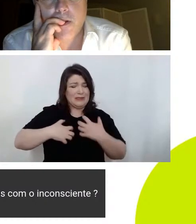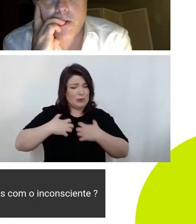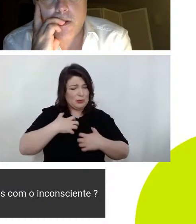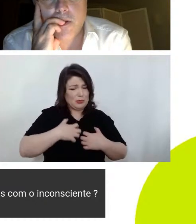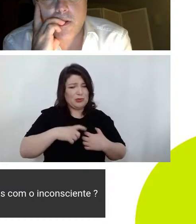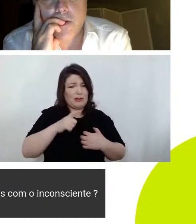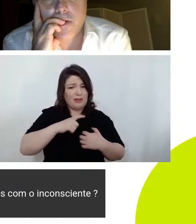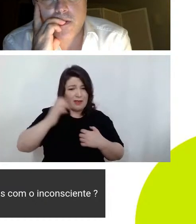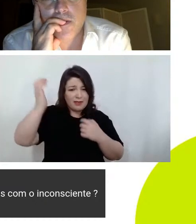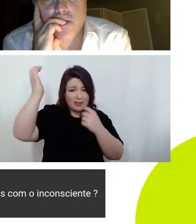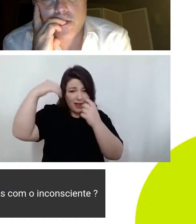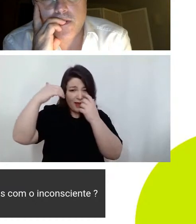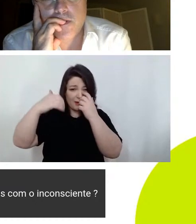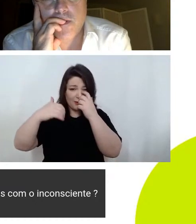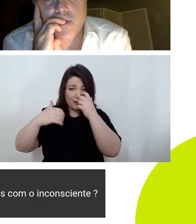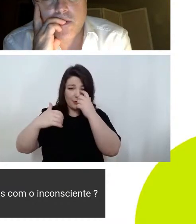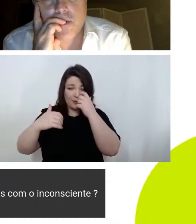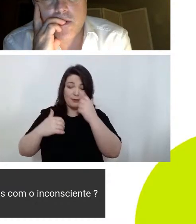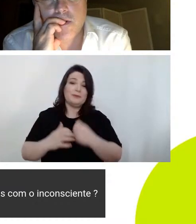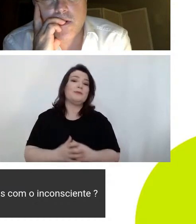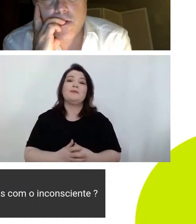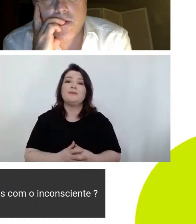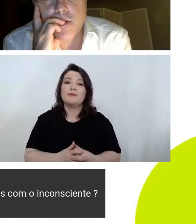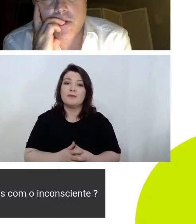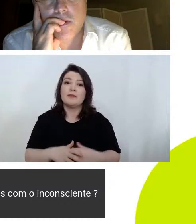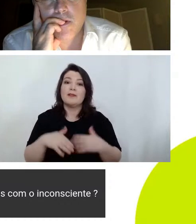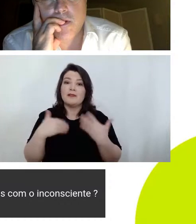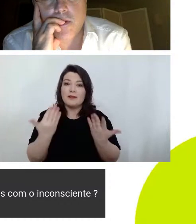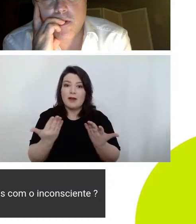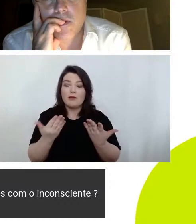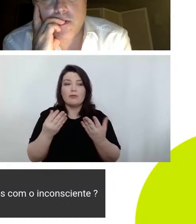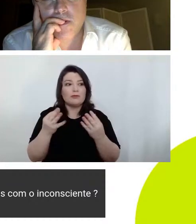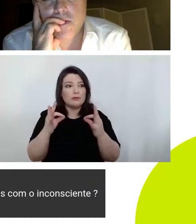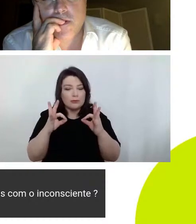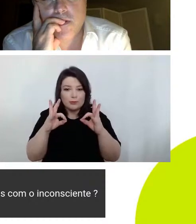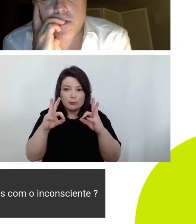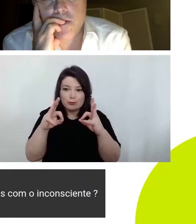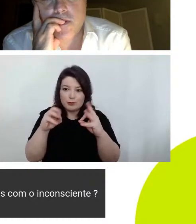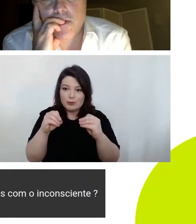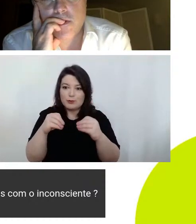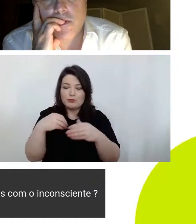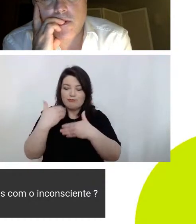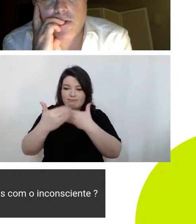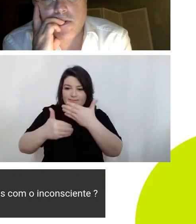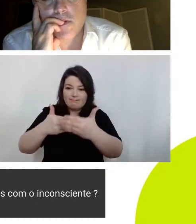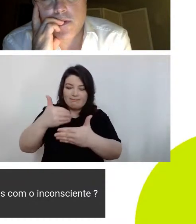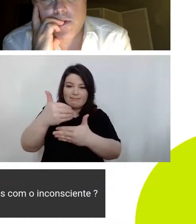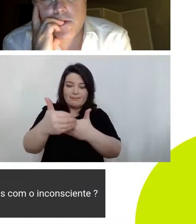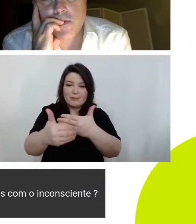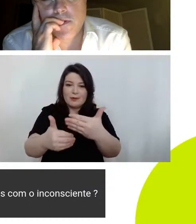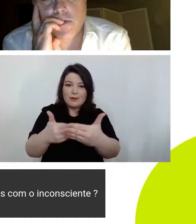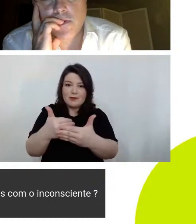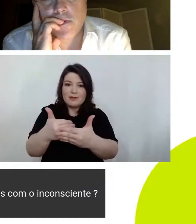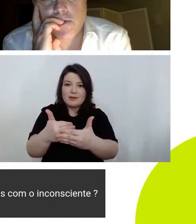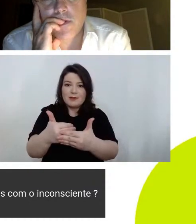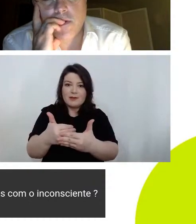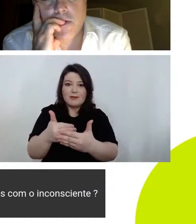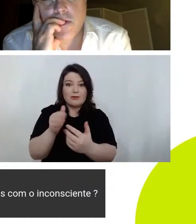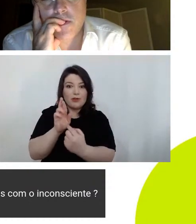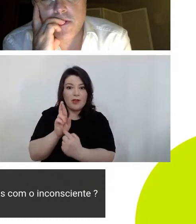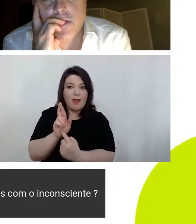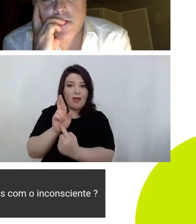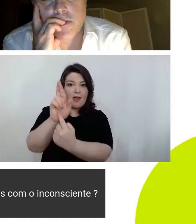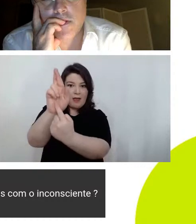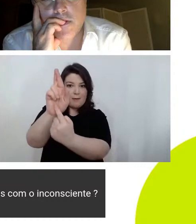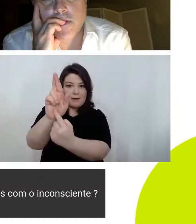não é e isso oferece todo um processo de representação e